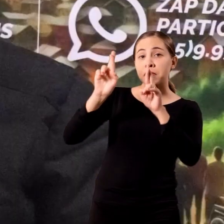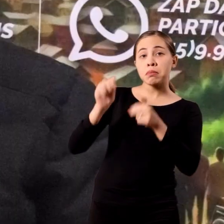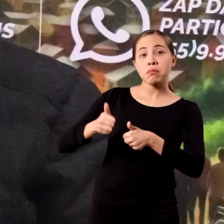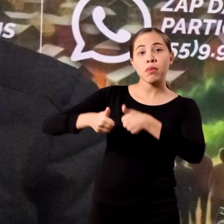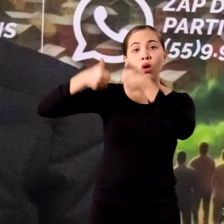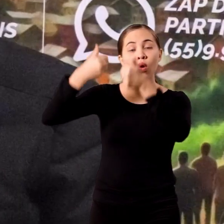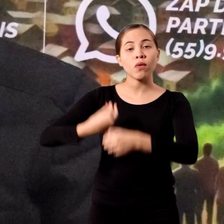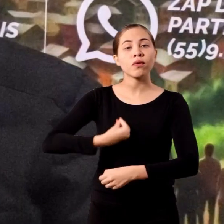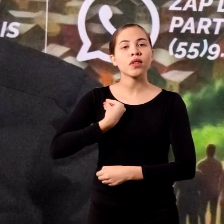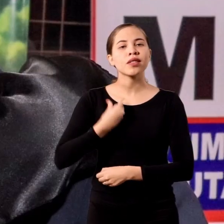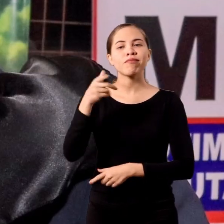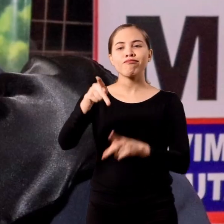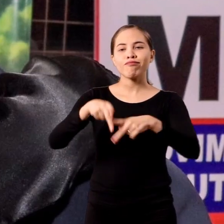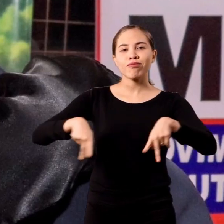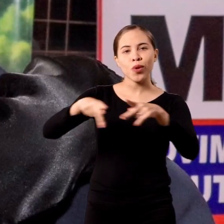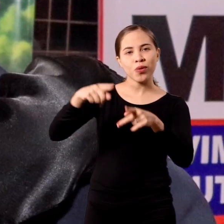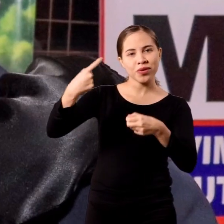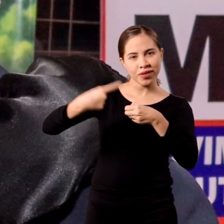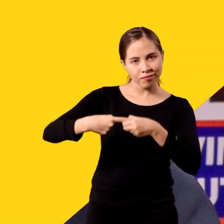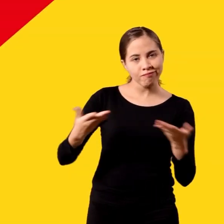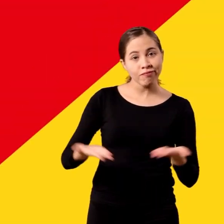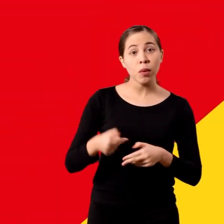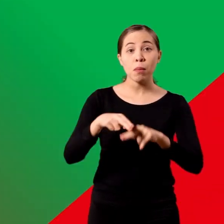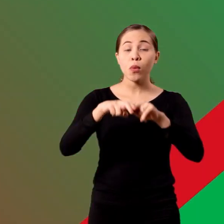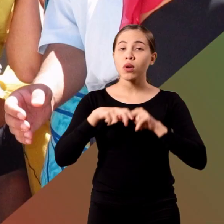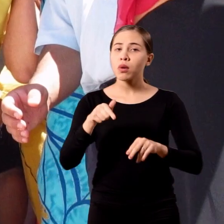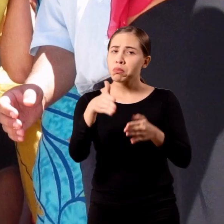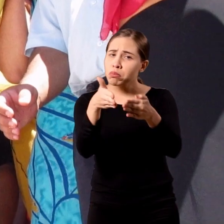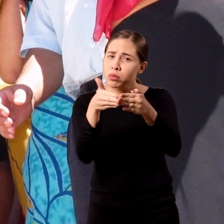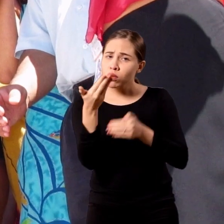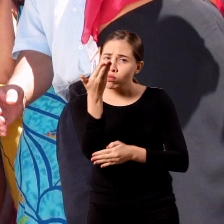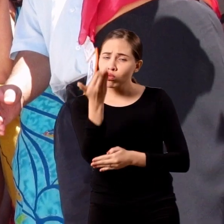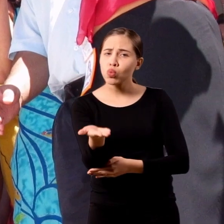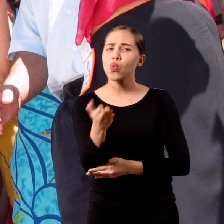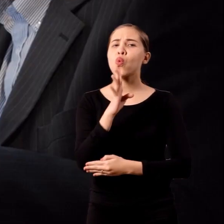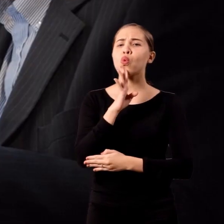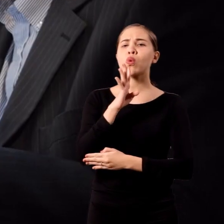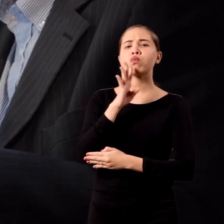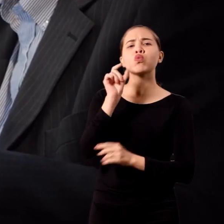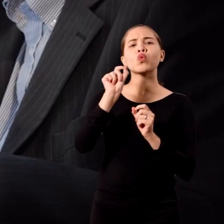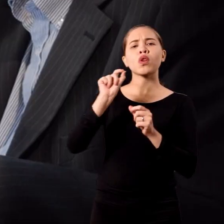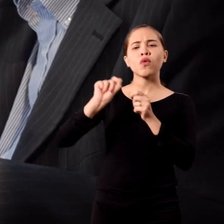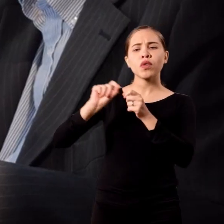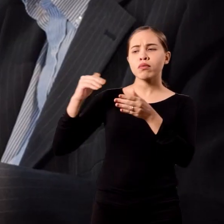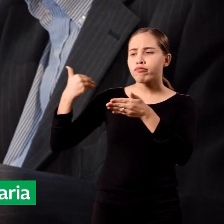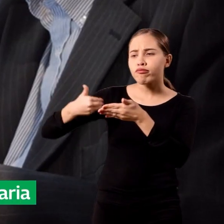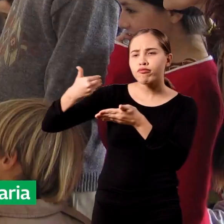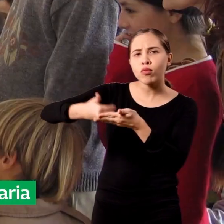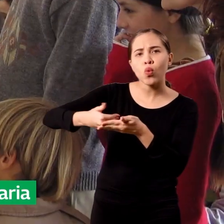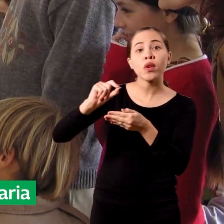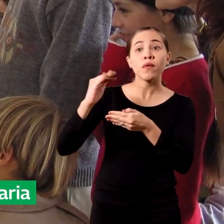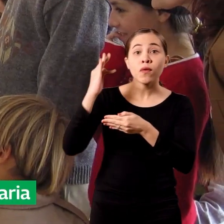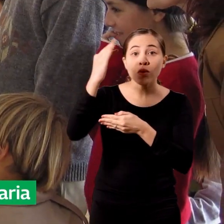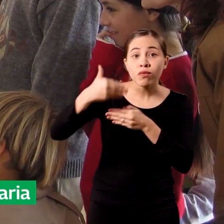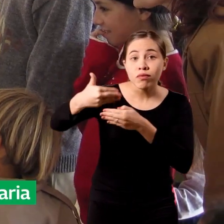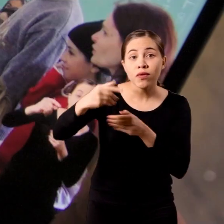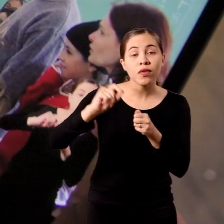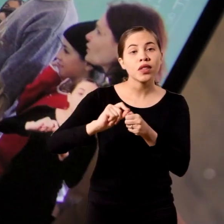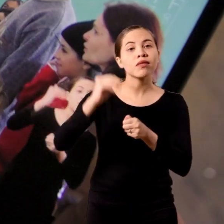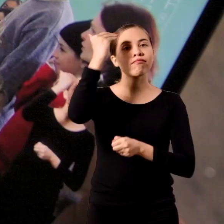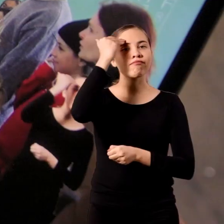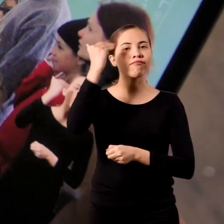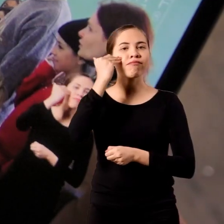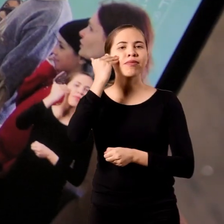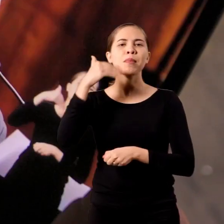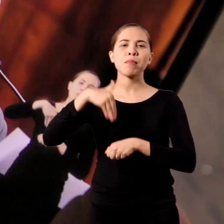melhorar a vida do povo dessa cidade. É por isso que para você conhecer o que fiz, o que iremos fazer